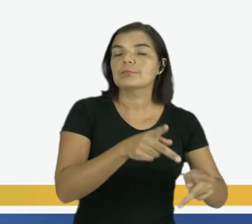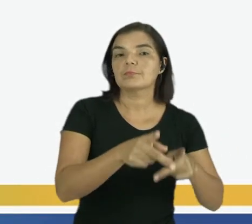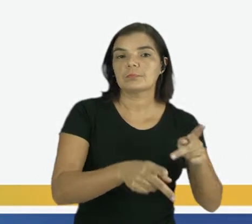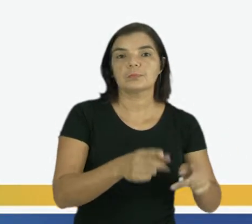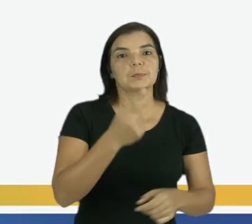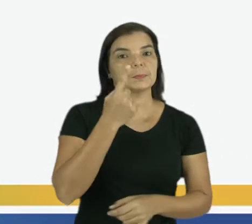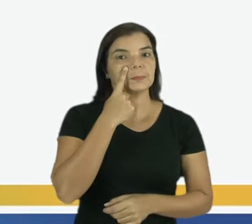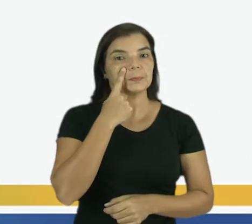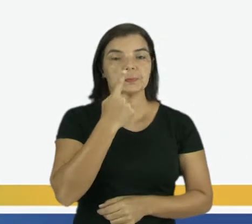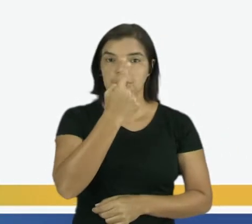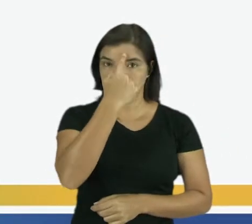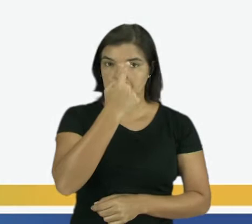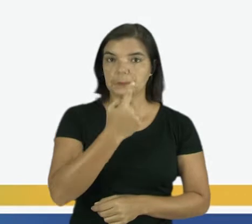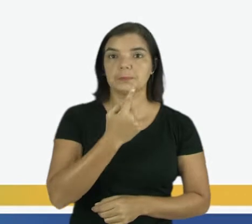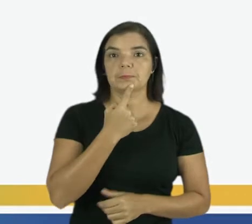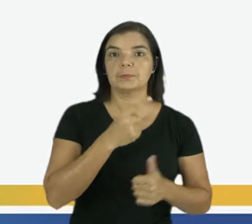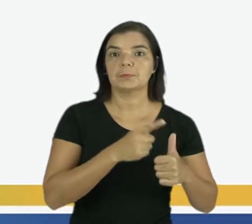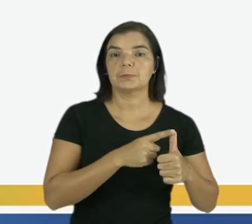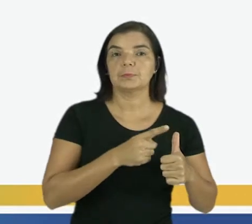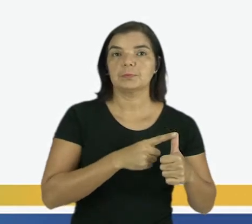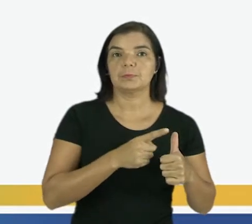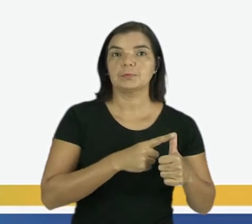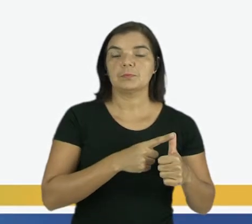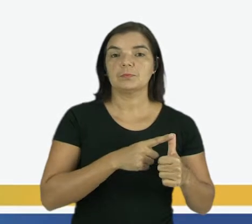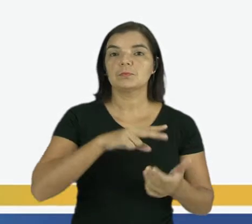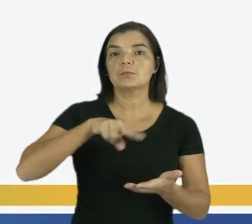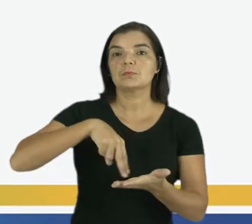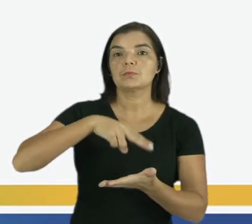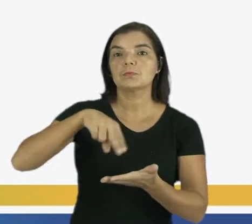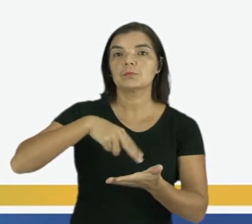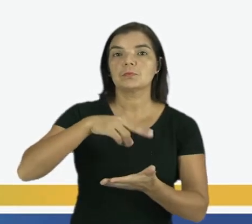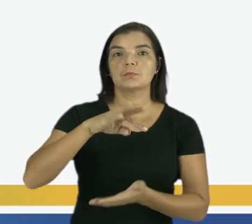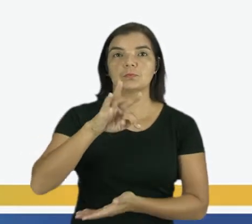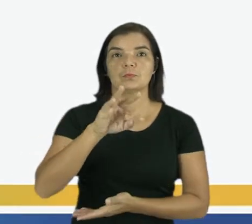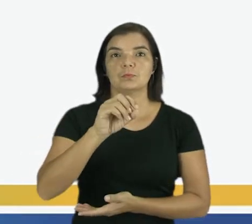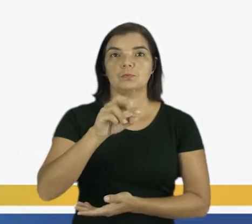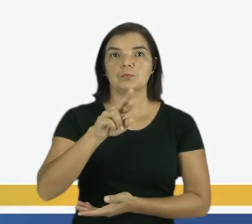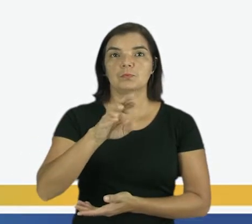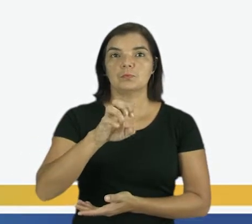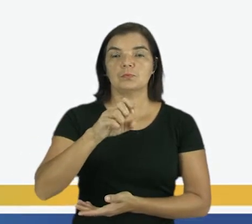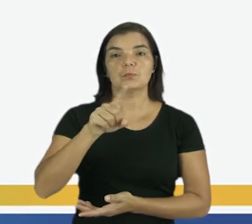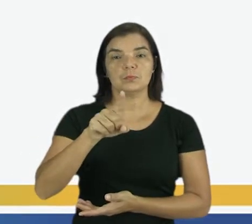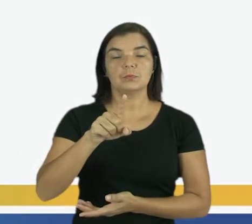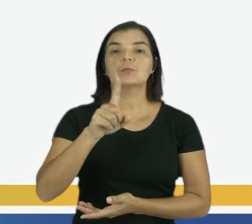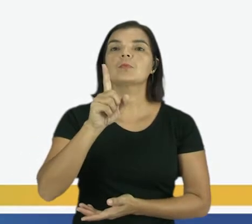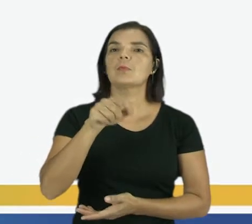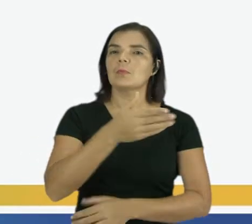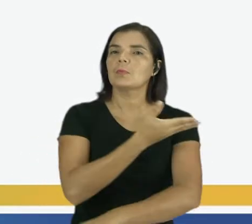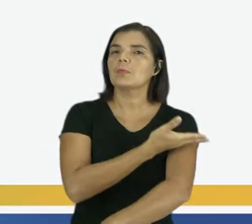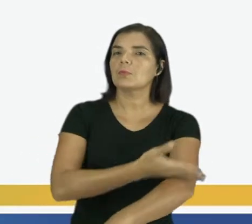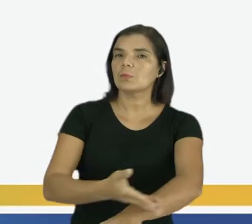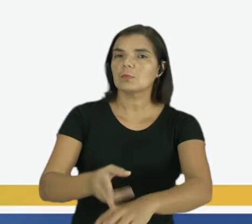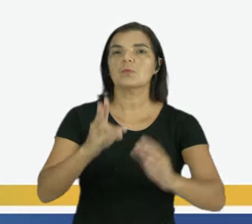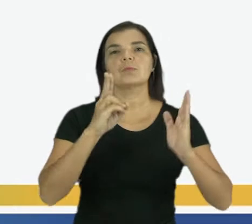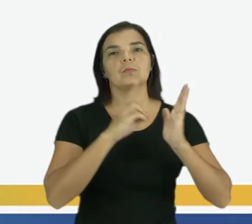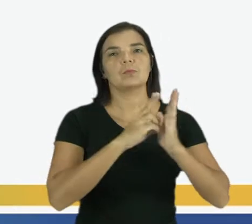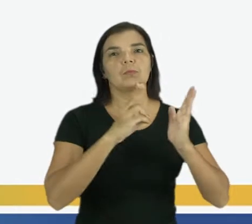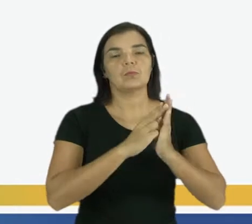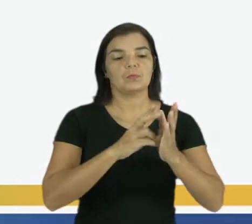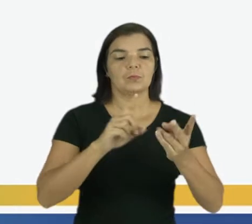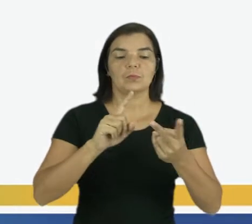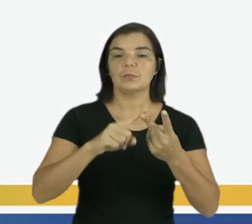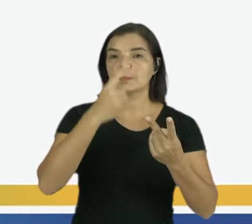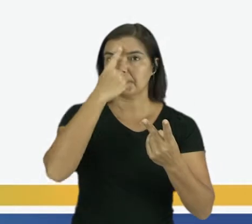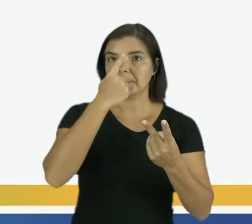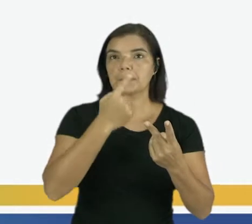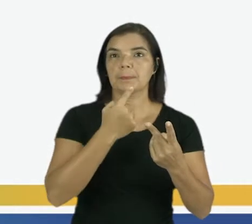Olhem nessa primeira imagem, é uma dança chamada Toré, é uma tradição indígena. E olhem na